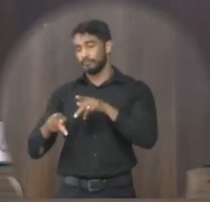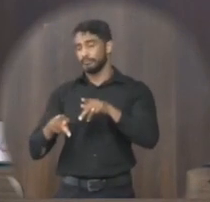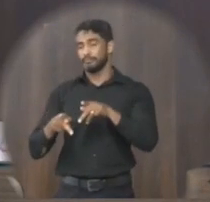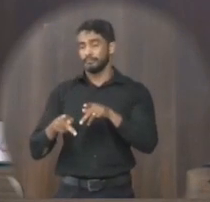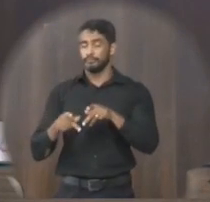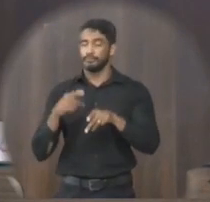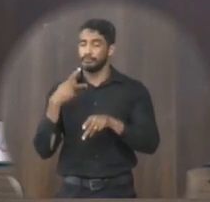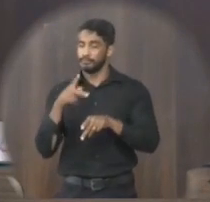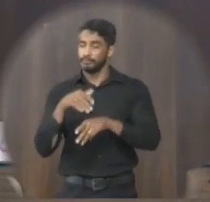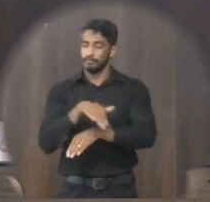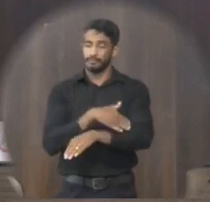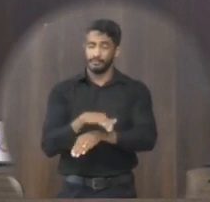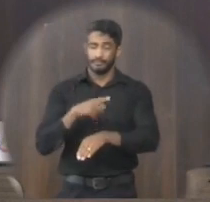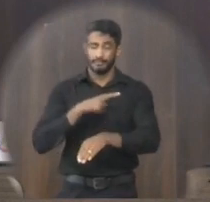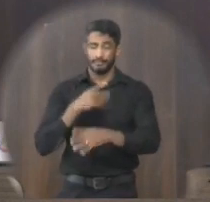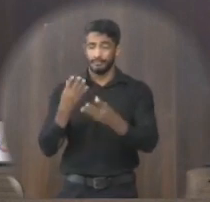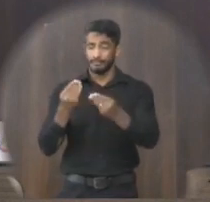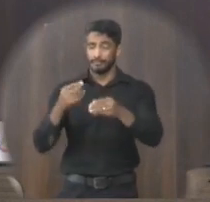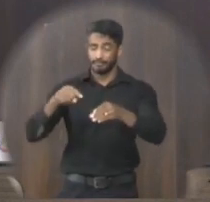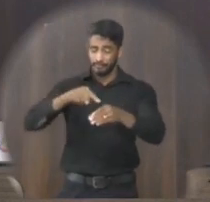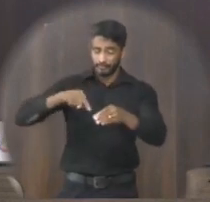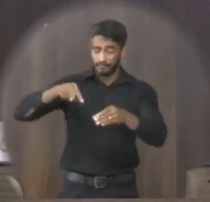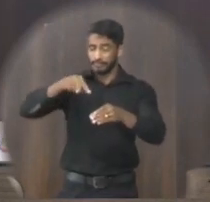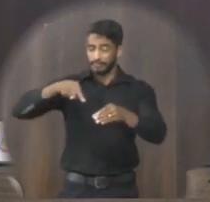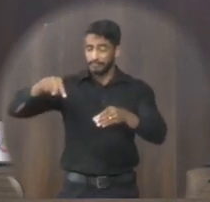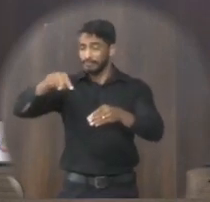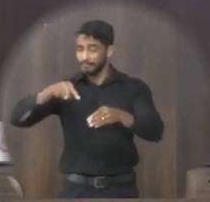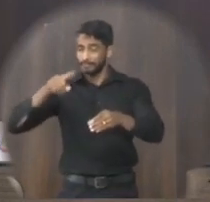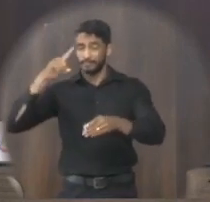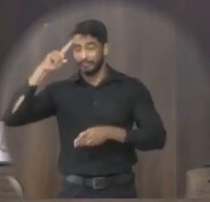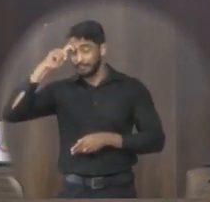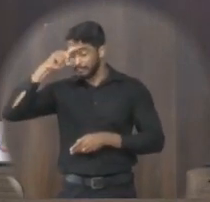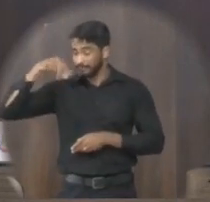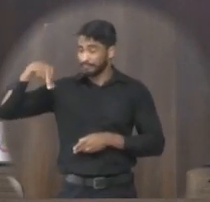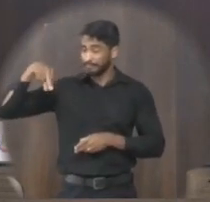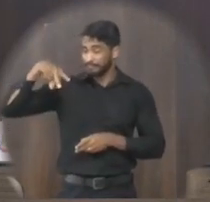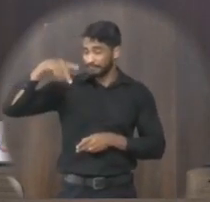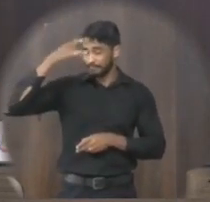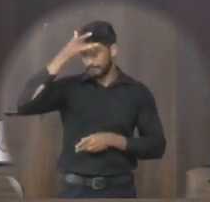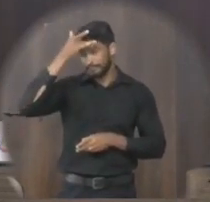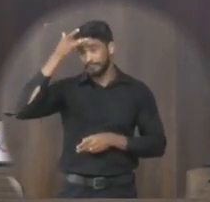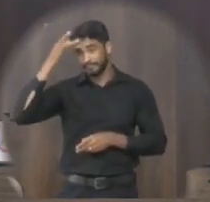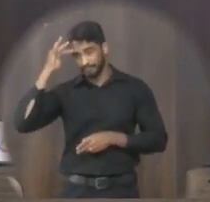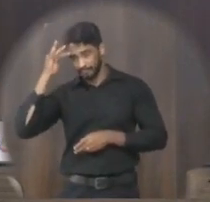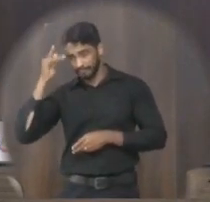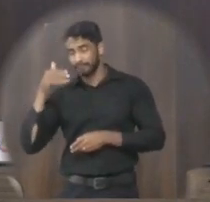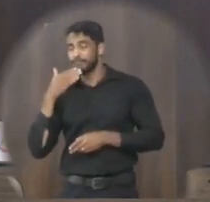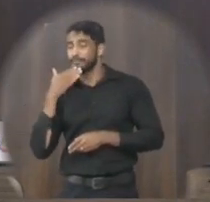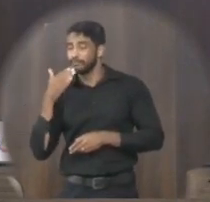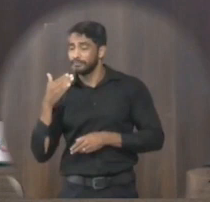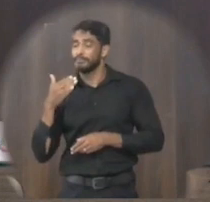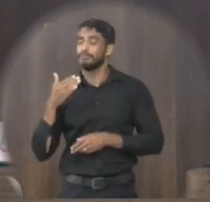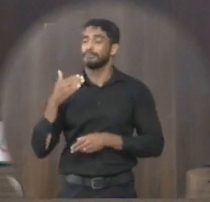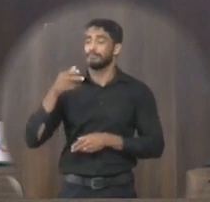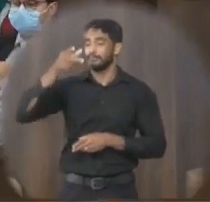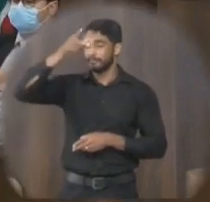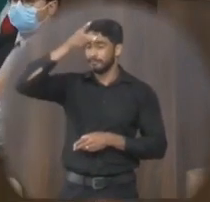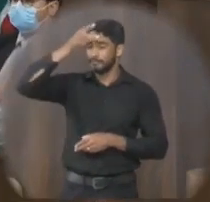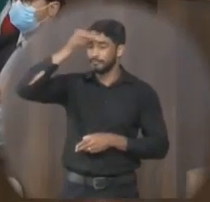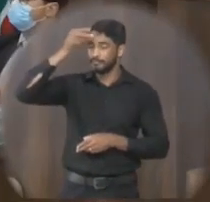as ruas estão com muitos buracos o que dificulta a passagem dos moradores sendo assim solicitamos do prefeito